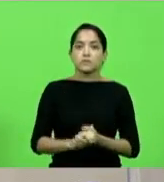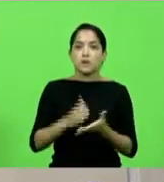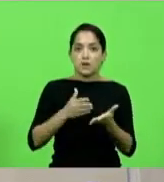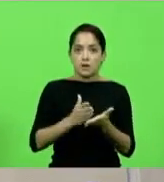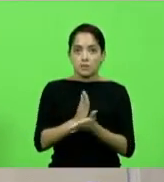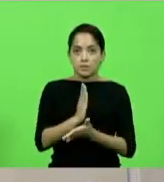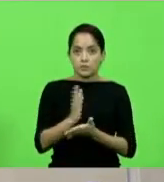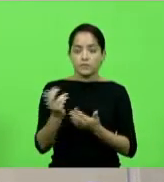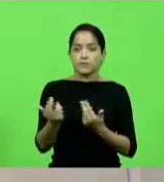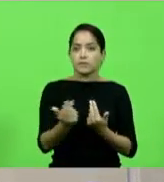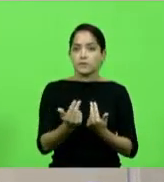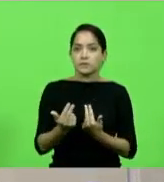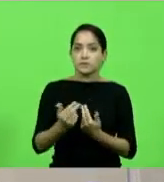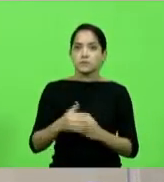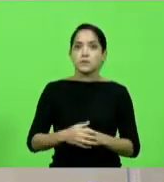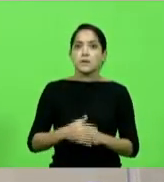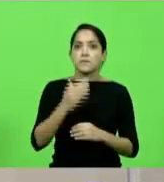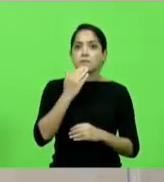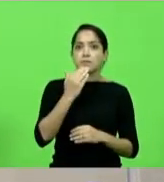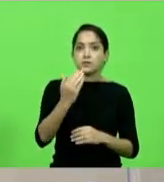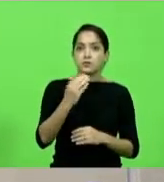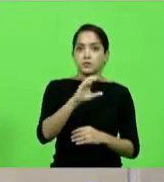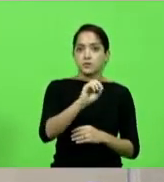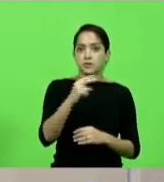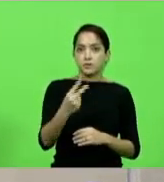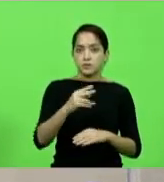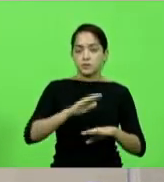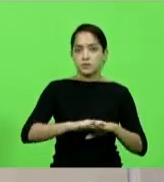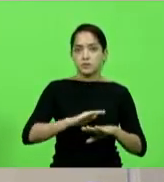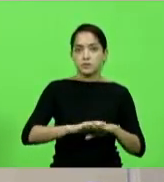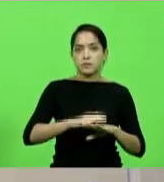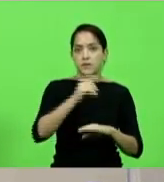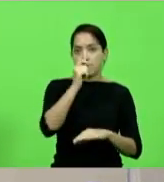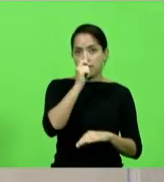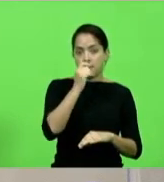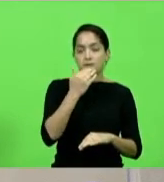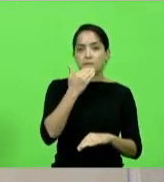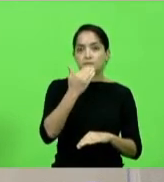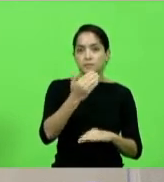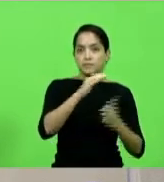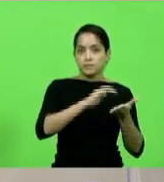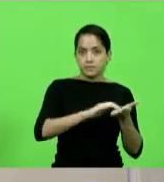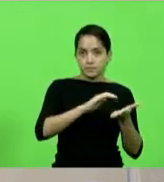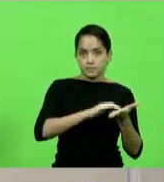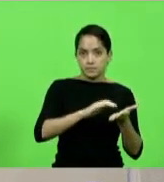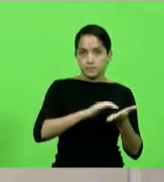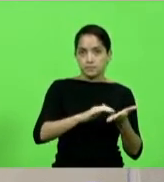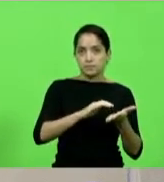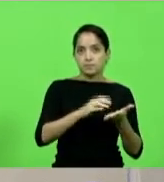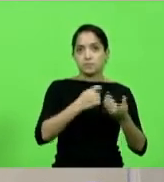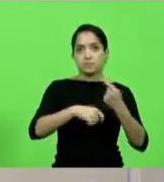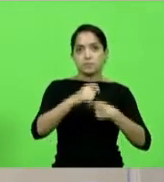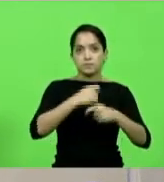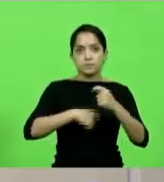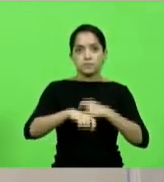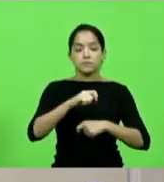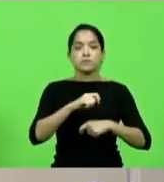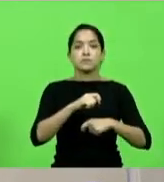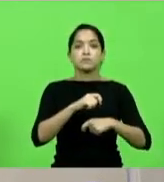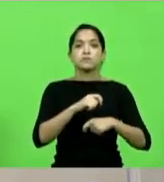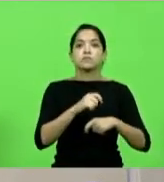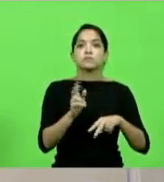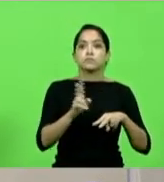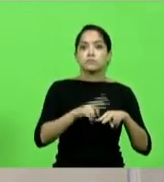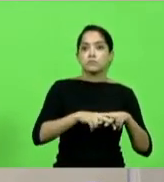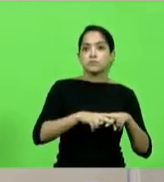aprovado por unanimidade, pedido de informação 02, autor deputado João Amin, solicitando ao secretário de Estado da Administração Prisional e Socioeducativa